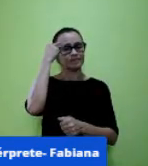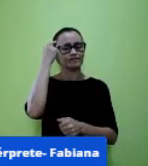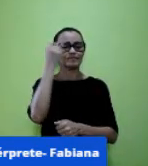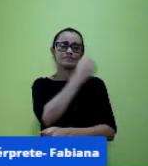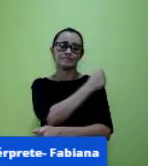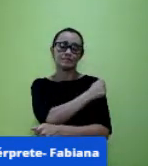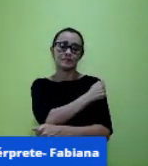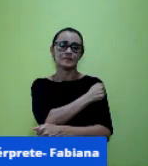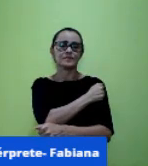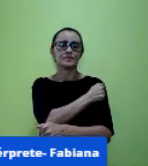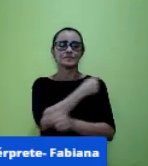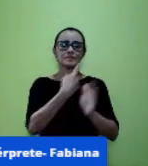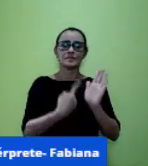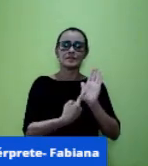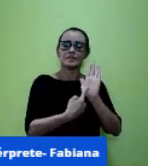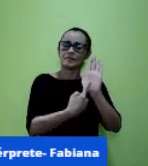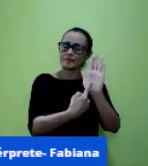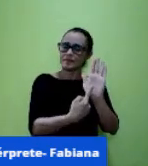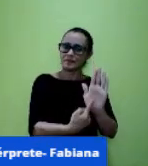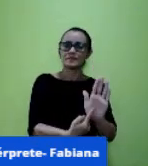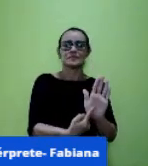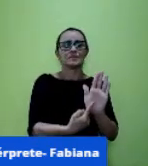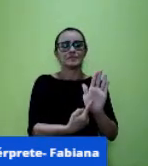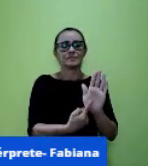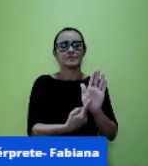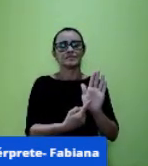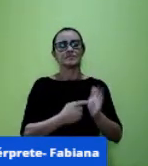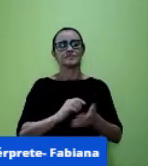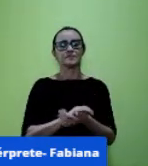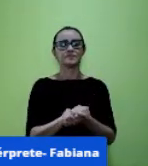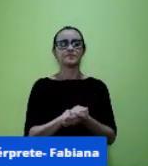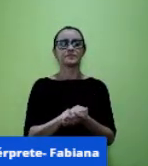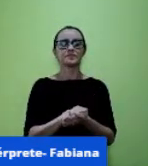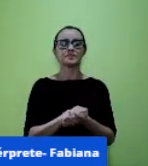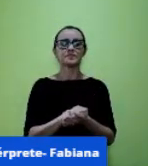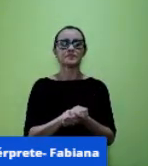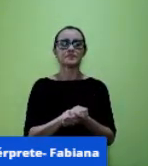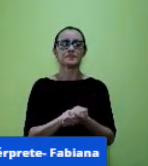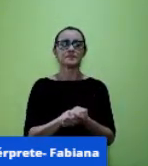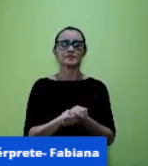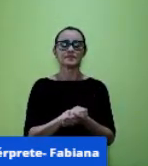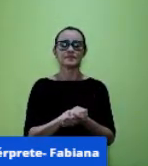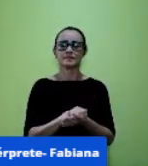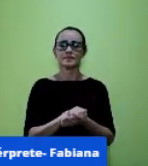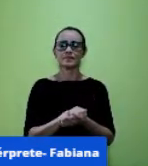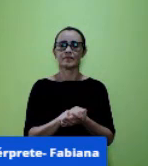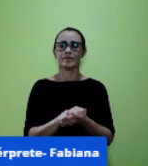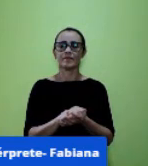riquezas para eles vamos pode passar já é